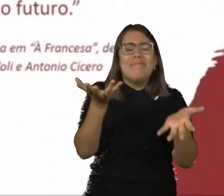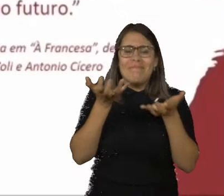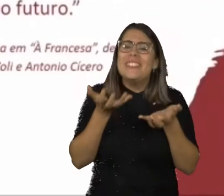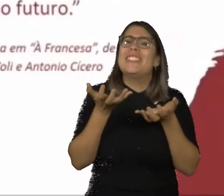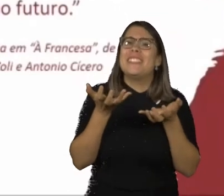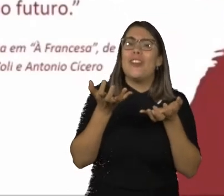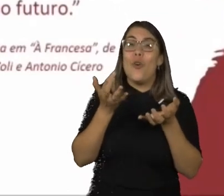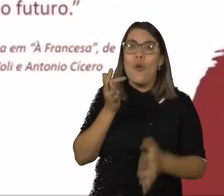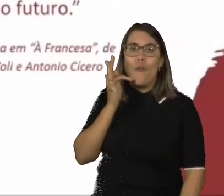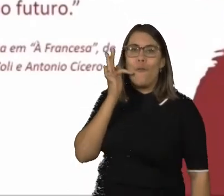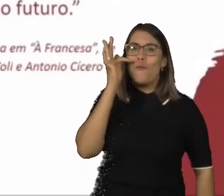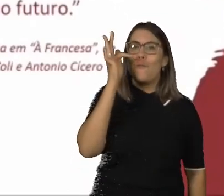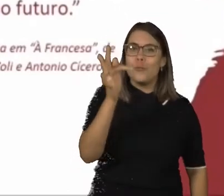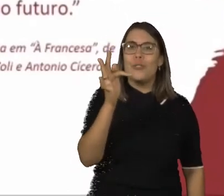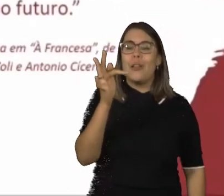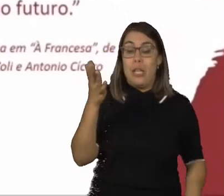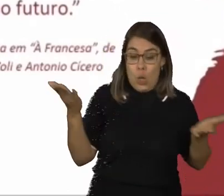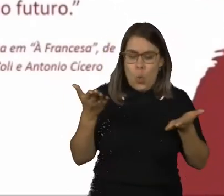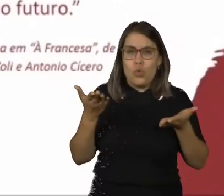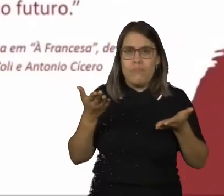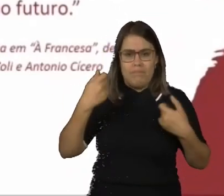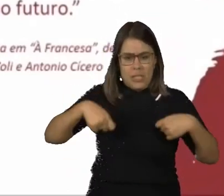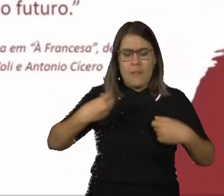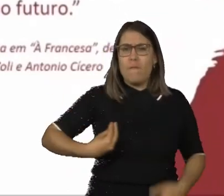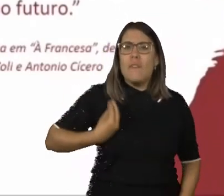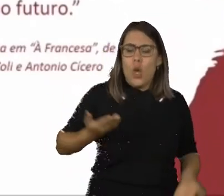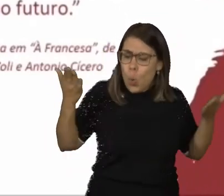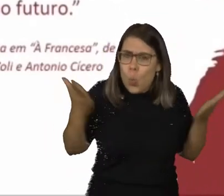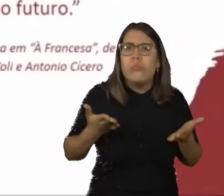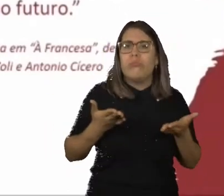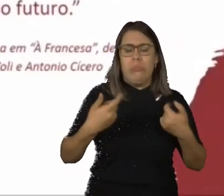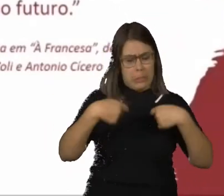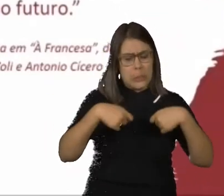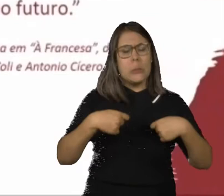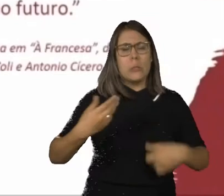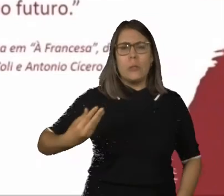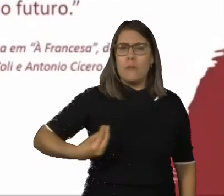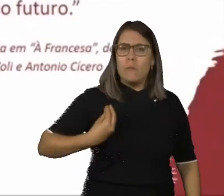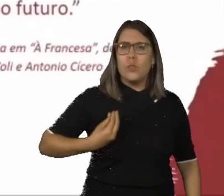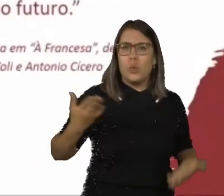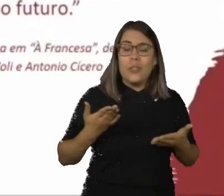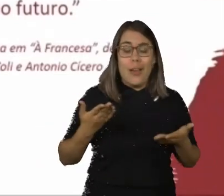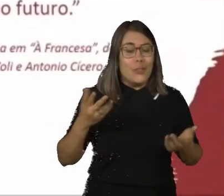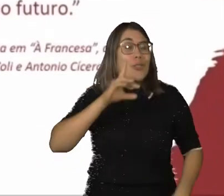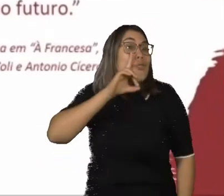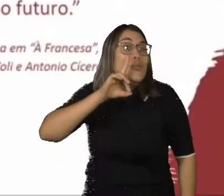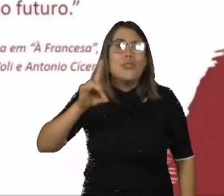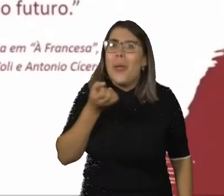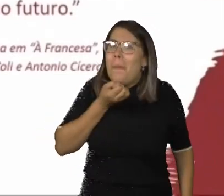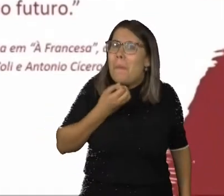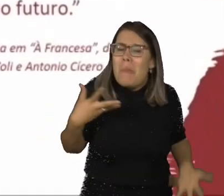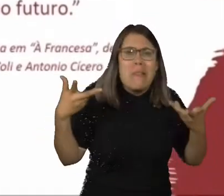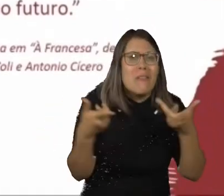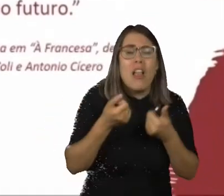focar no dia de hoje. Nós vamos falar sobre foco, sobre intenção do dia. O nosso dia é tão fantástico e a gente não percebe. 20%